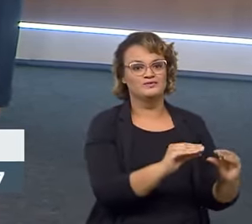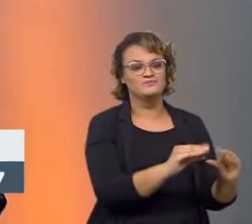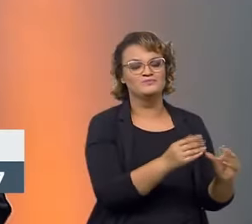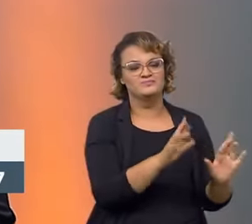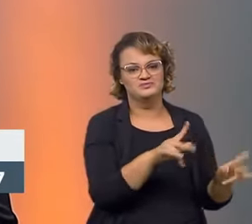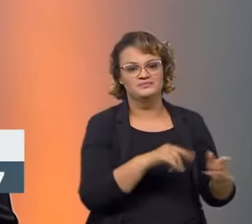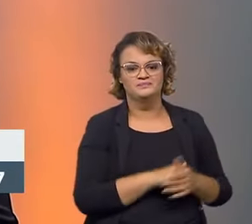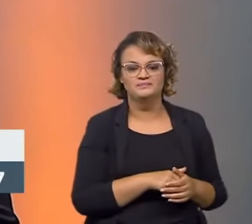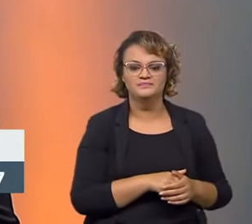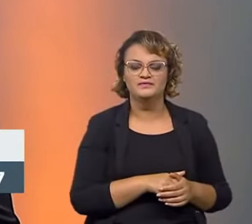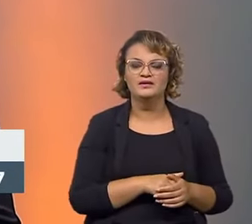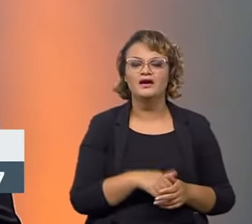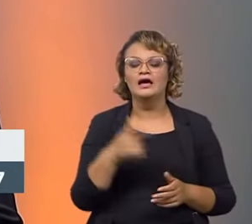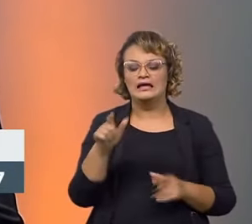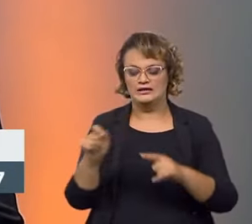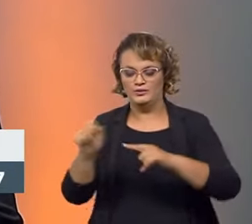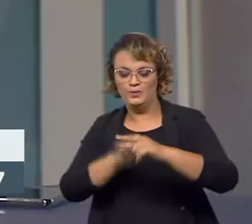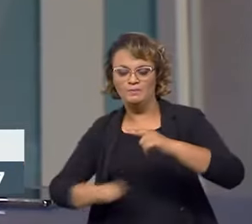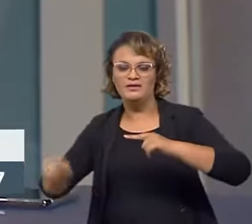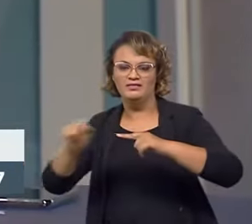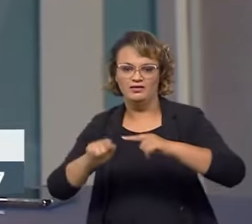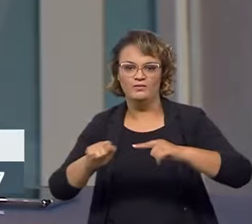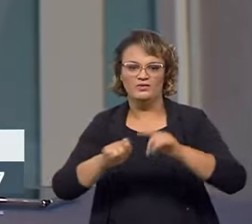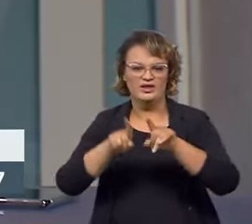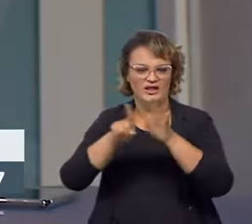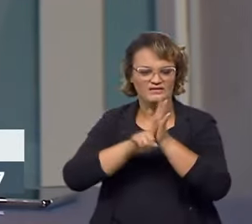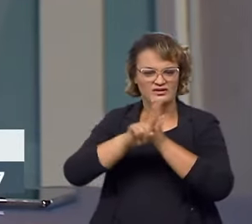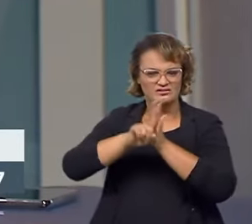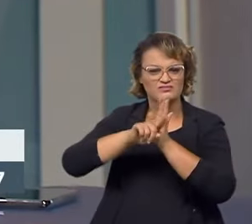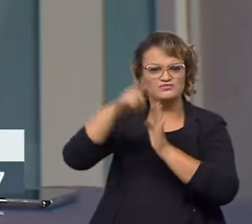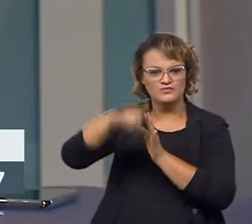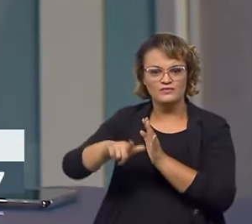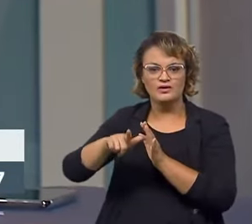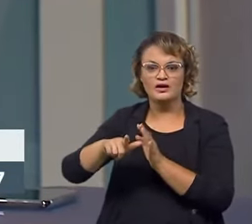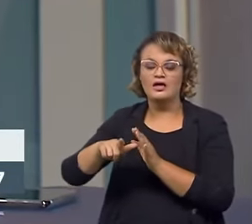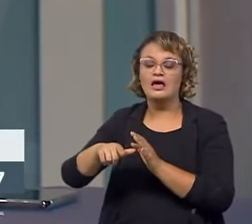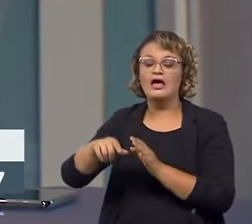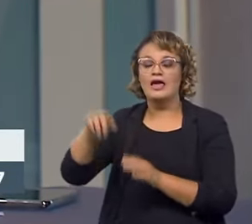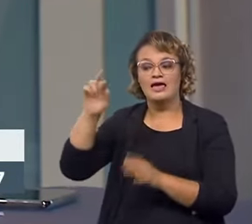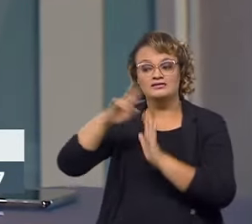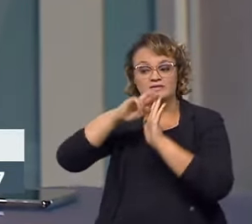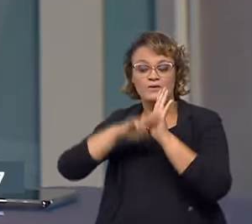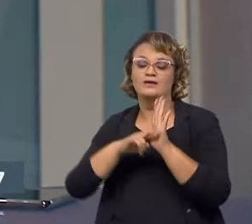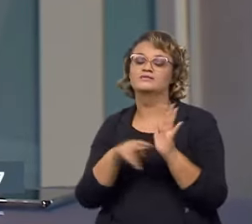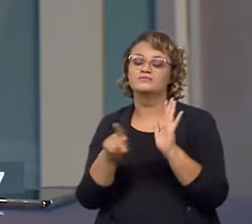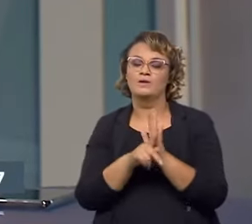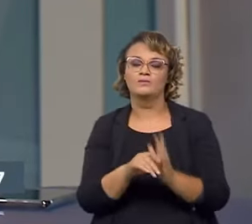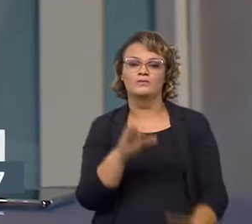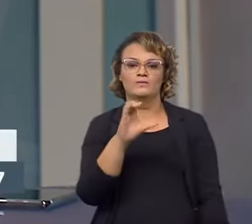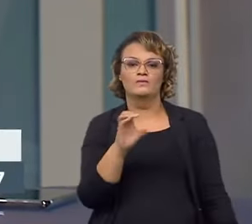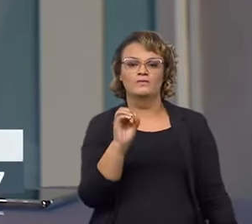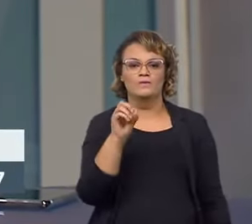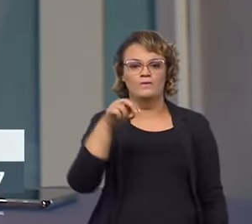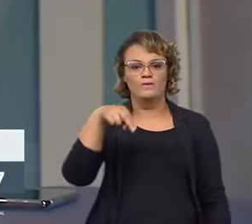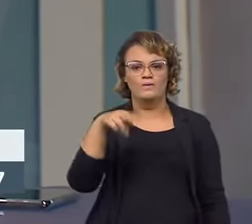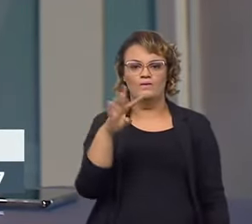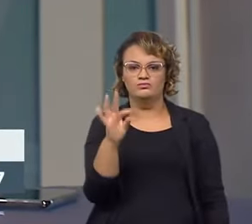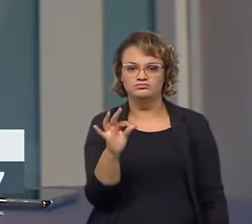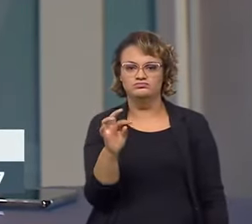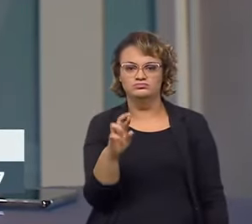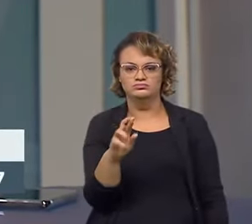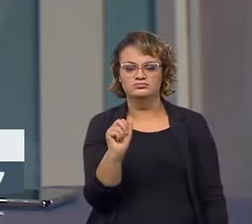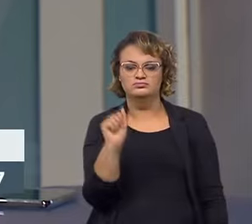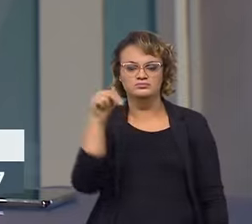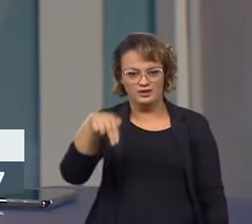E no caso do pneu recalchutado, na verdade, é uma regulamentação do CONTRAN. O CONTRAN definiu desde 2004, se eu não me engano,